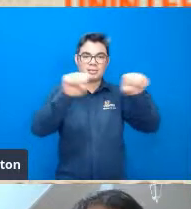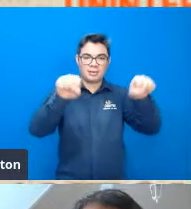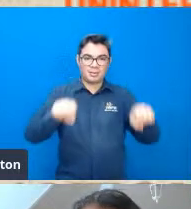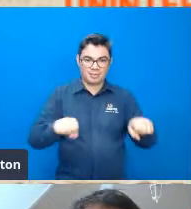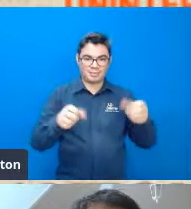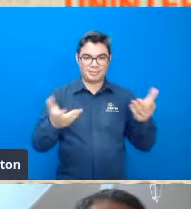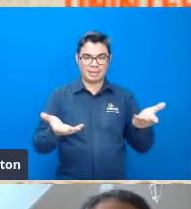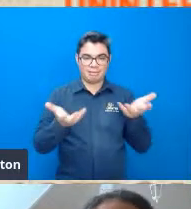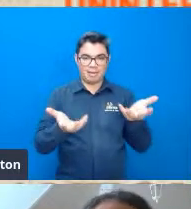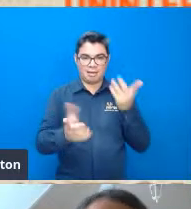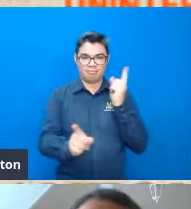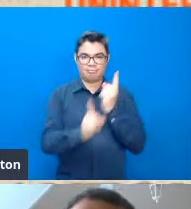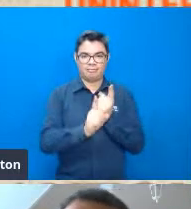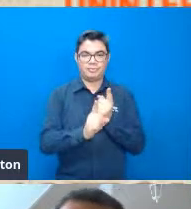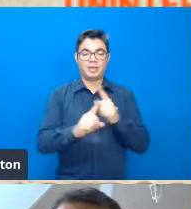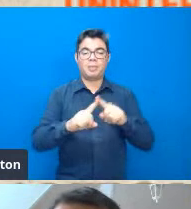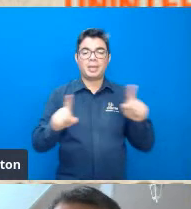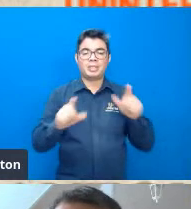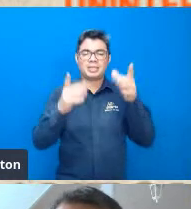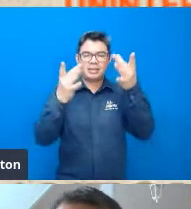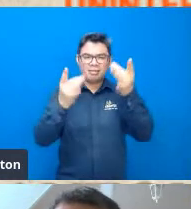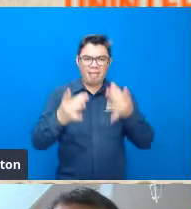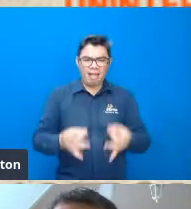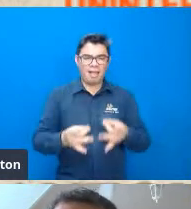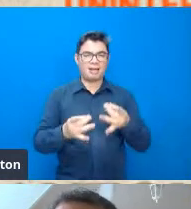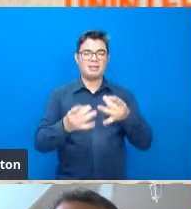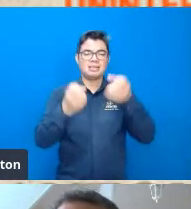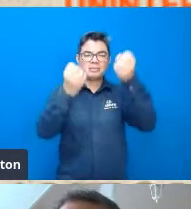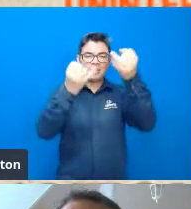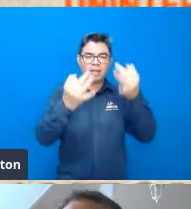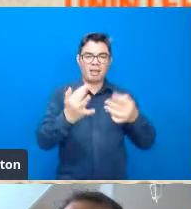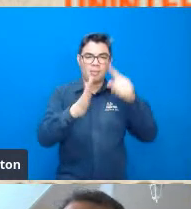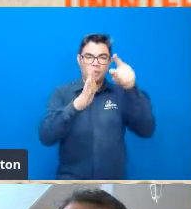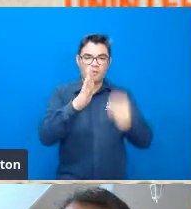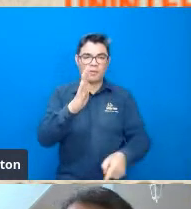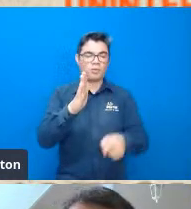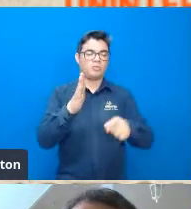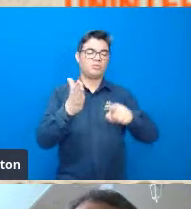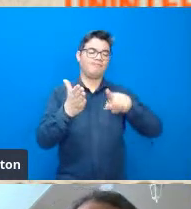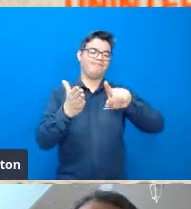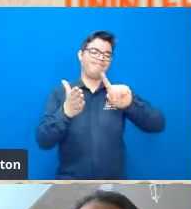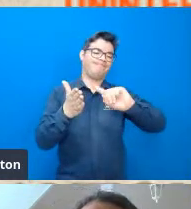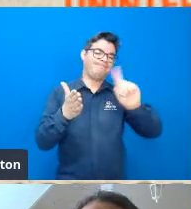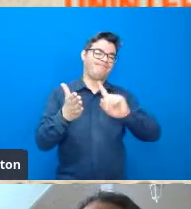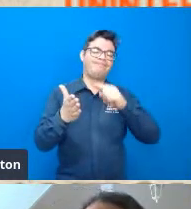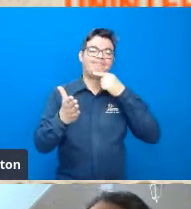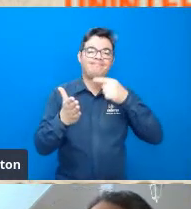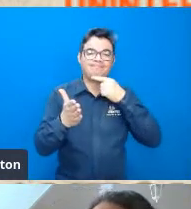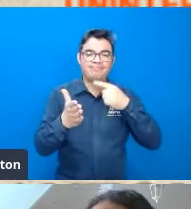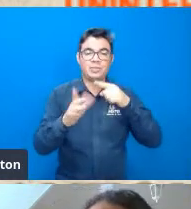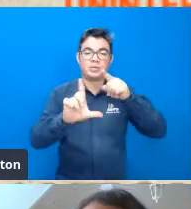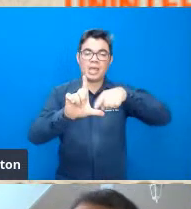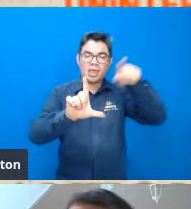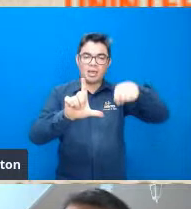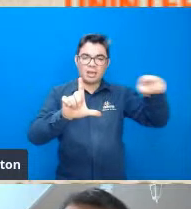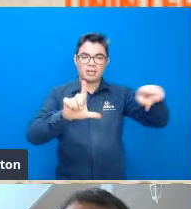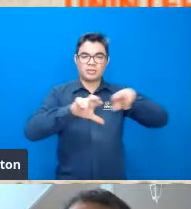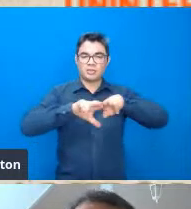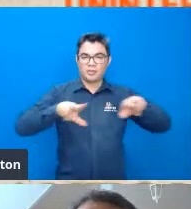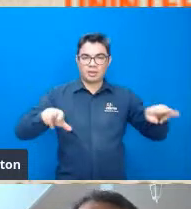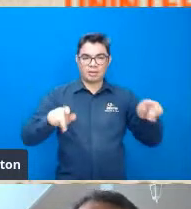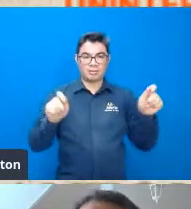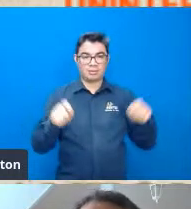rapidamente obviamente que eu não vou conseguir explicar assim vários desses índices são vários índices vários